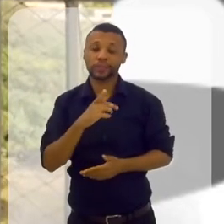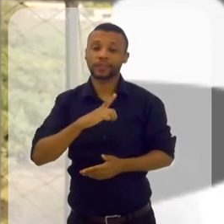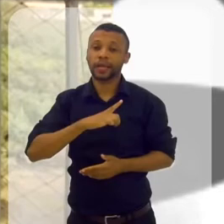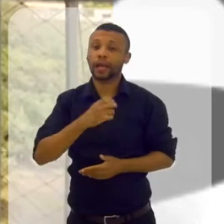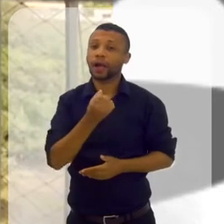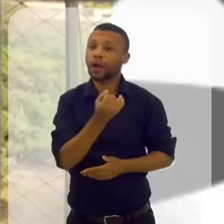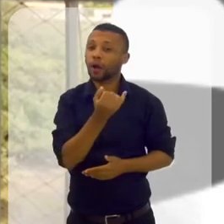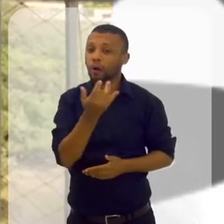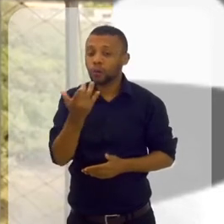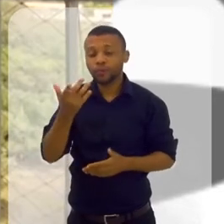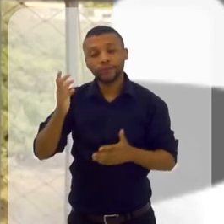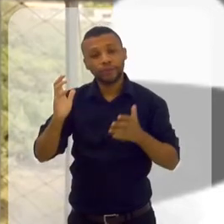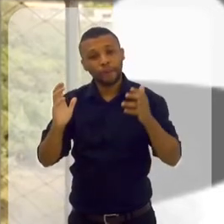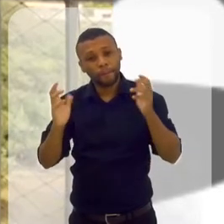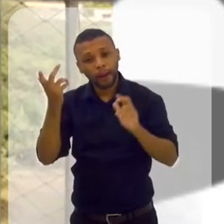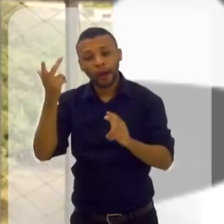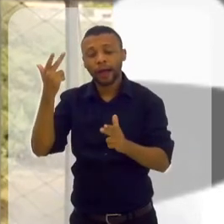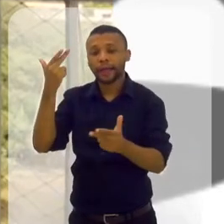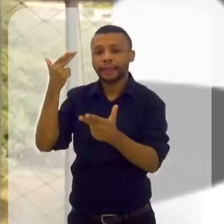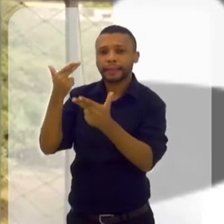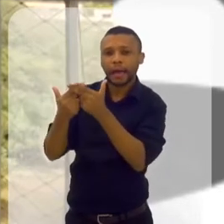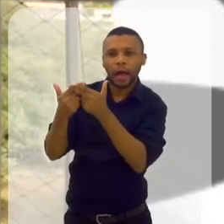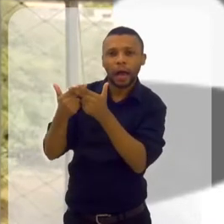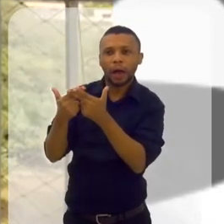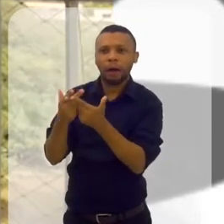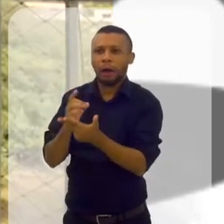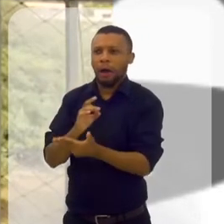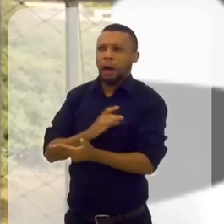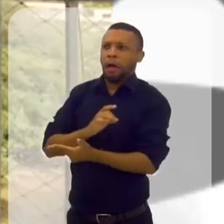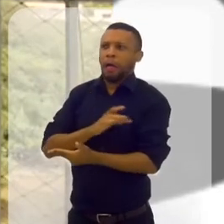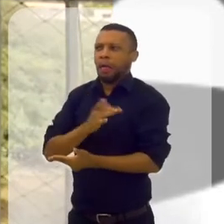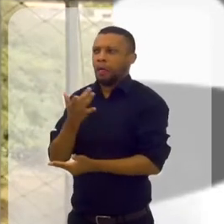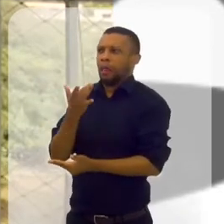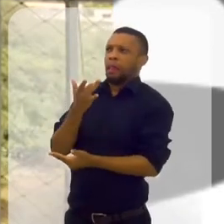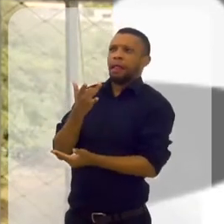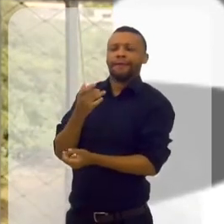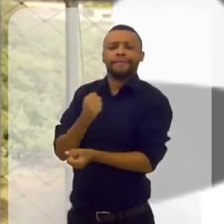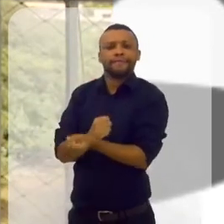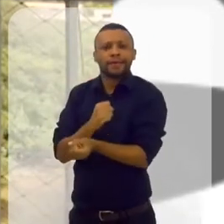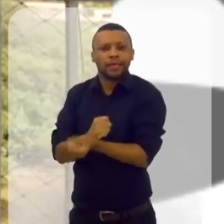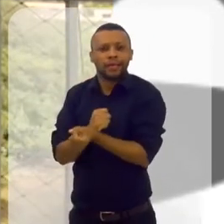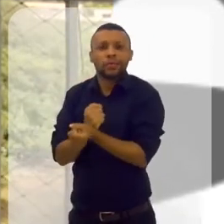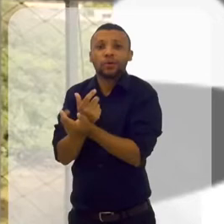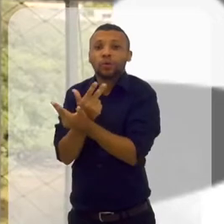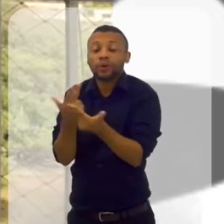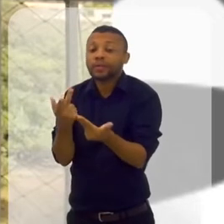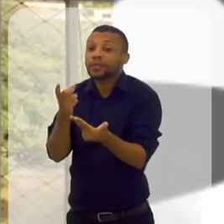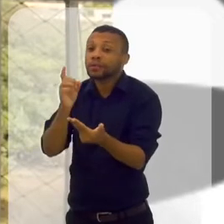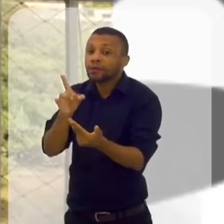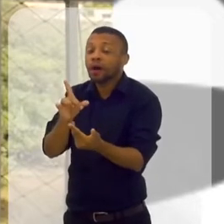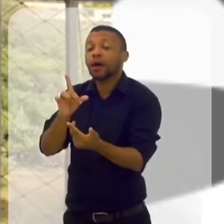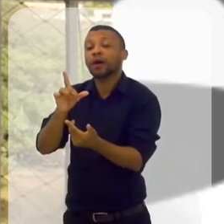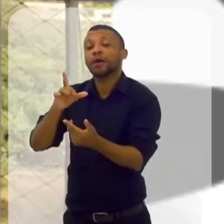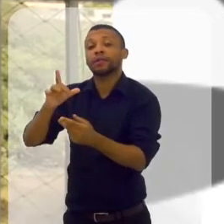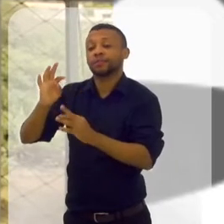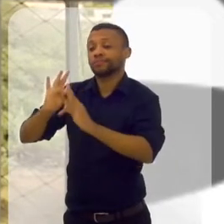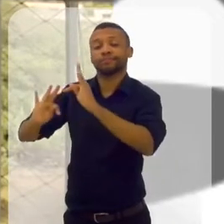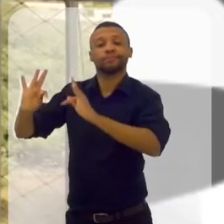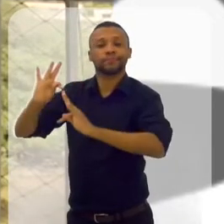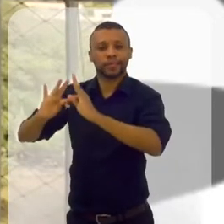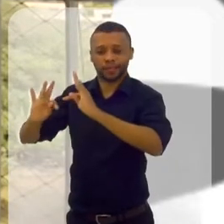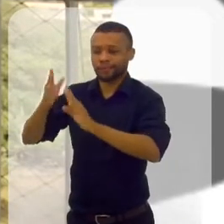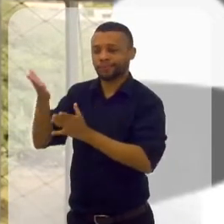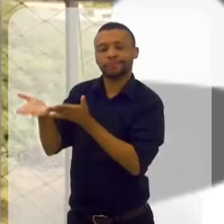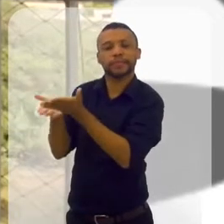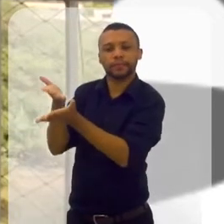Tem alguns casos, por exemplo, de traumas, fobias, vícios. Tem coisas que realmente, só passando pelo processo de